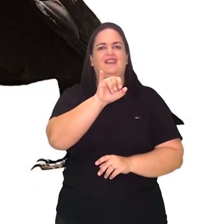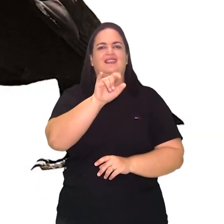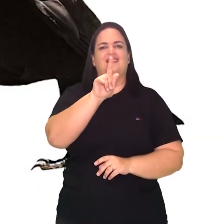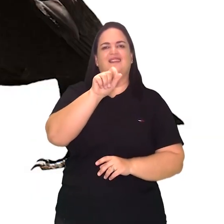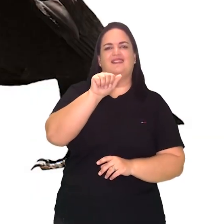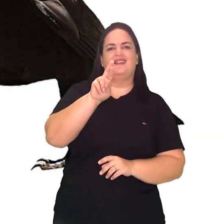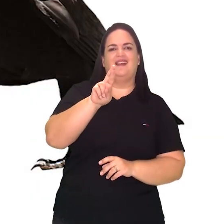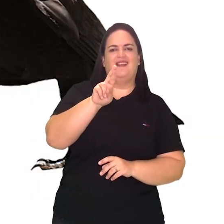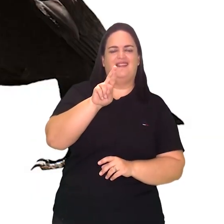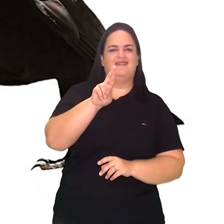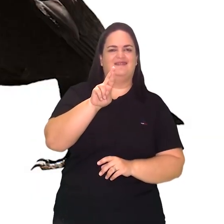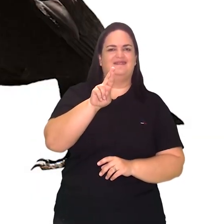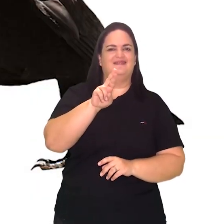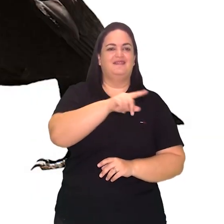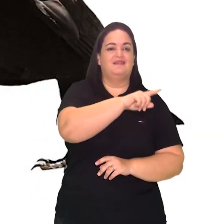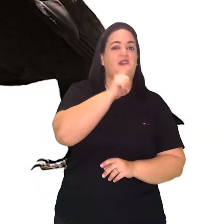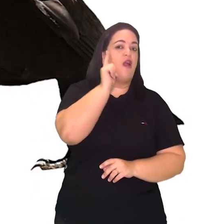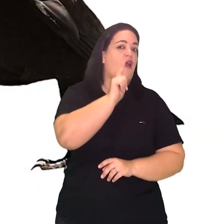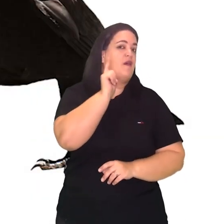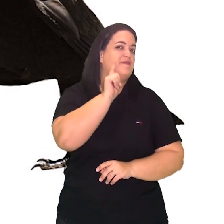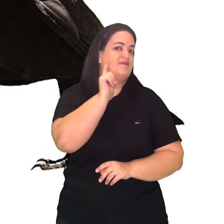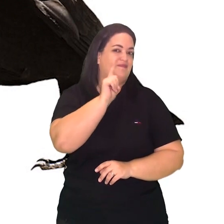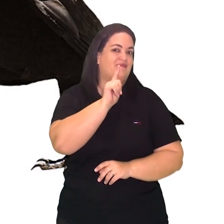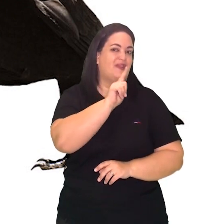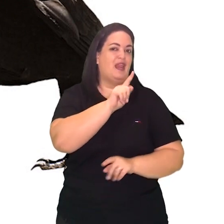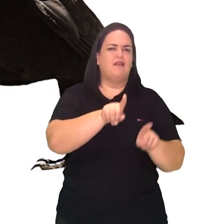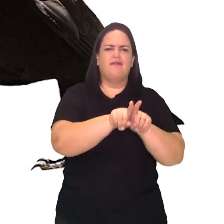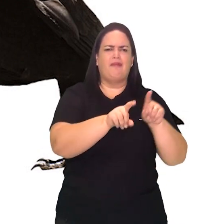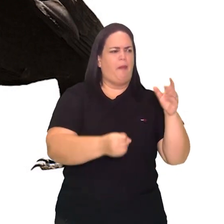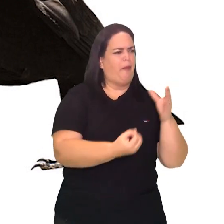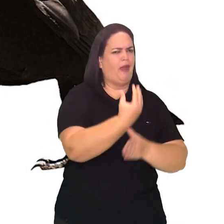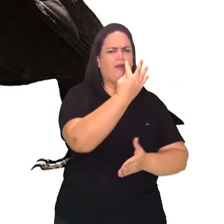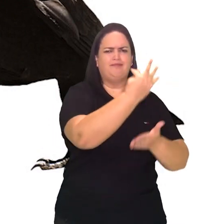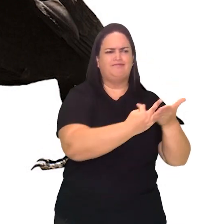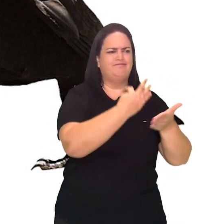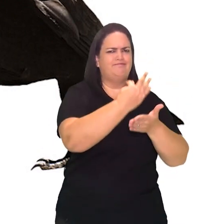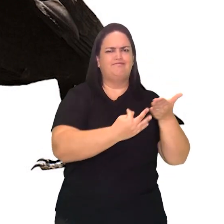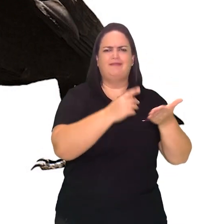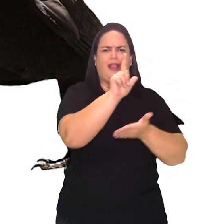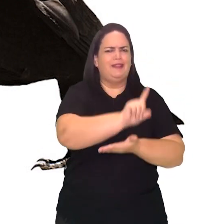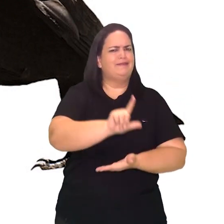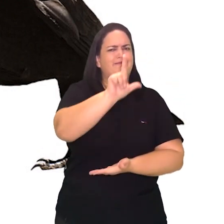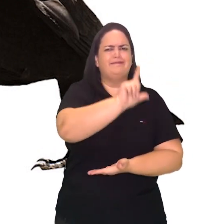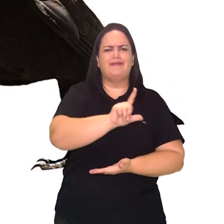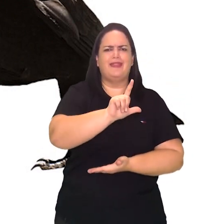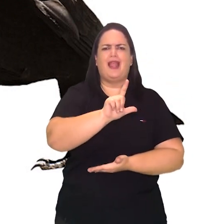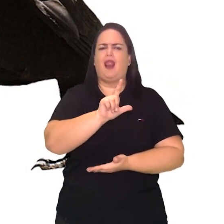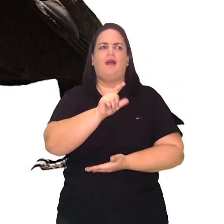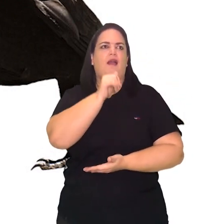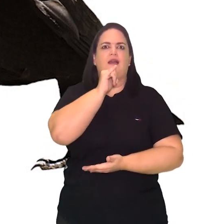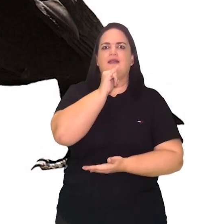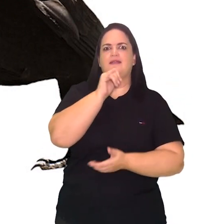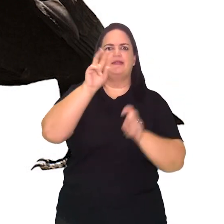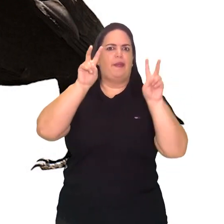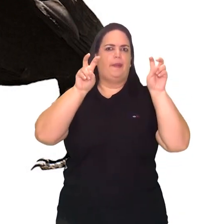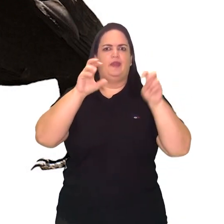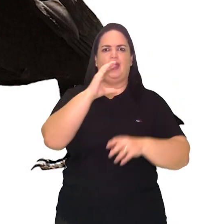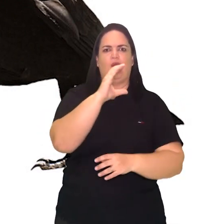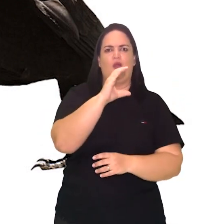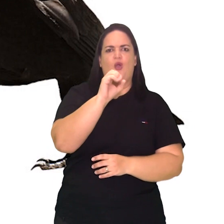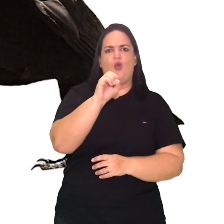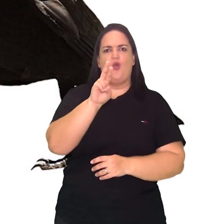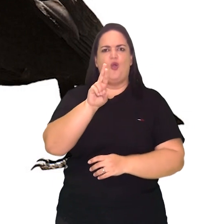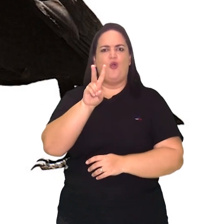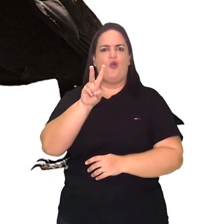Poe, autor de outras obras, de muitas obras, entre elas O Corvo, a sua obra mais